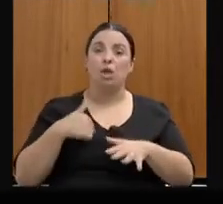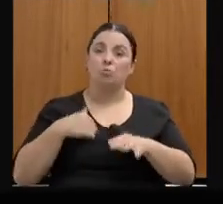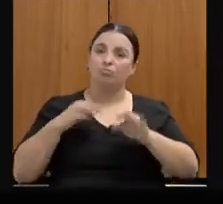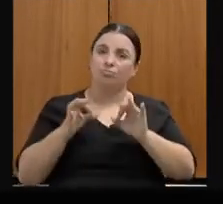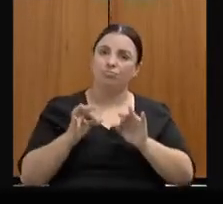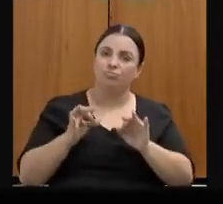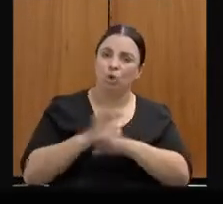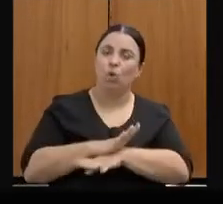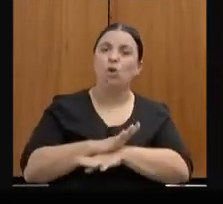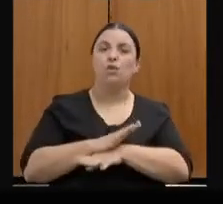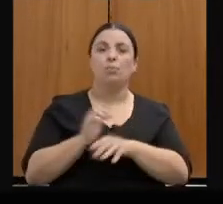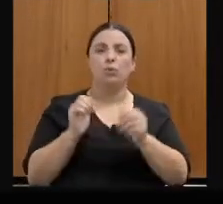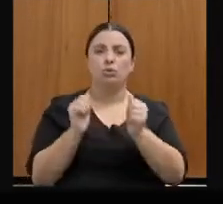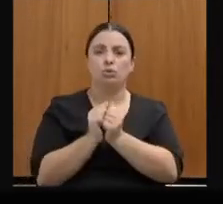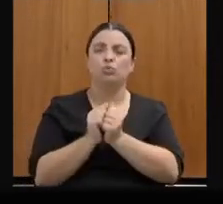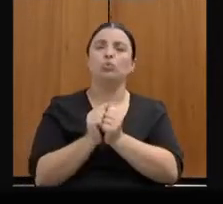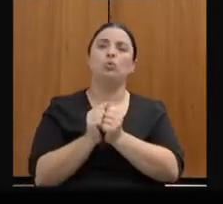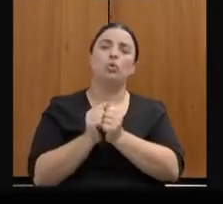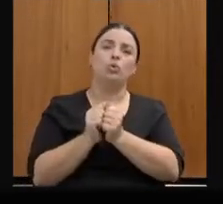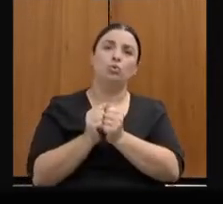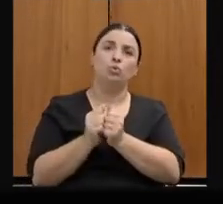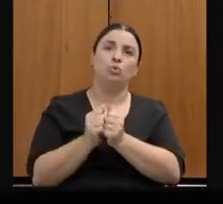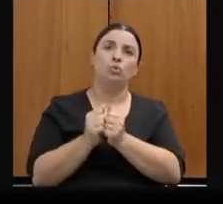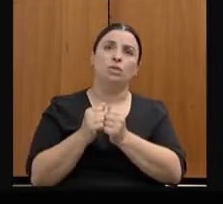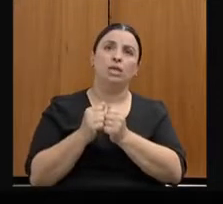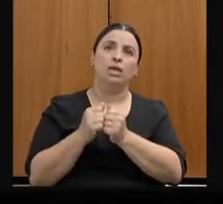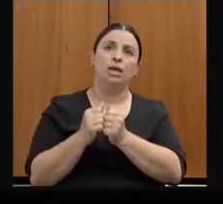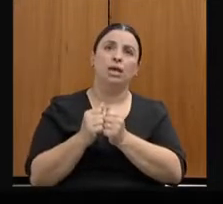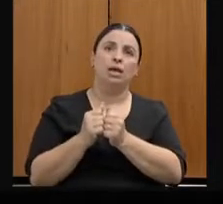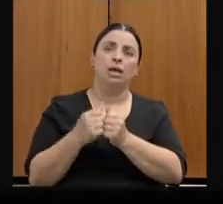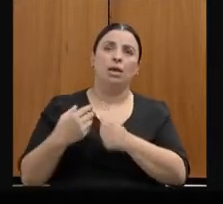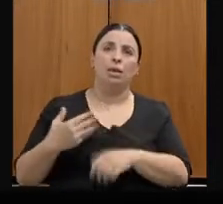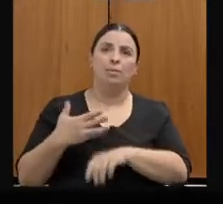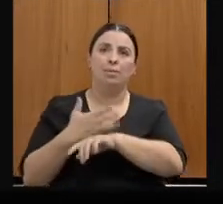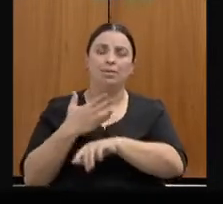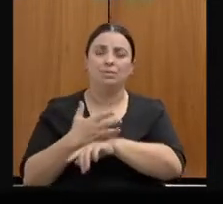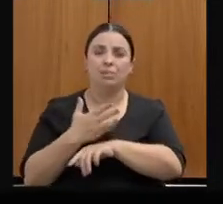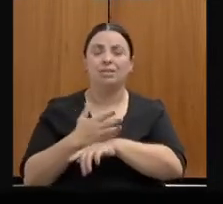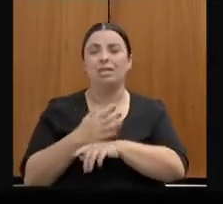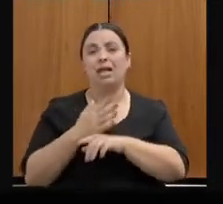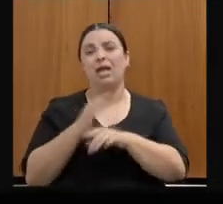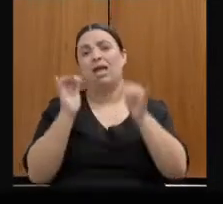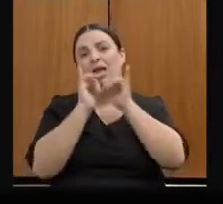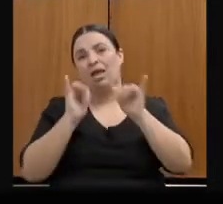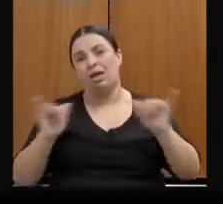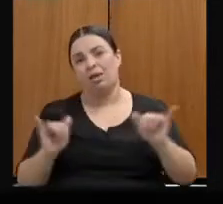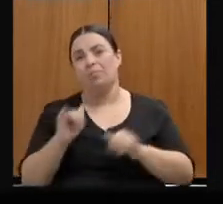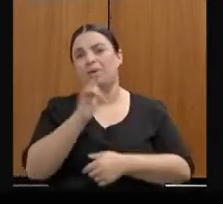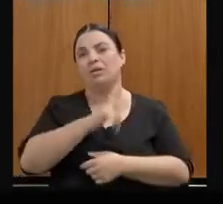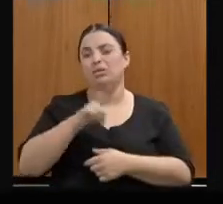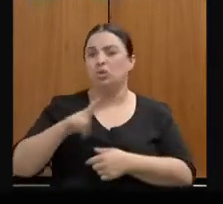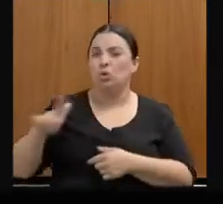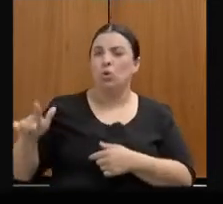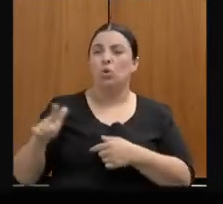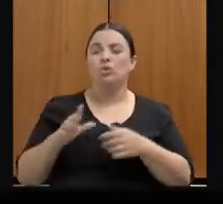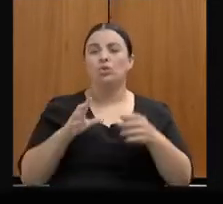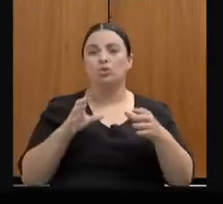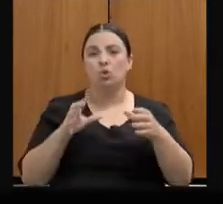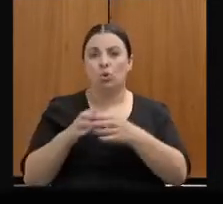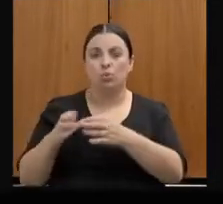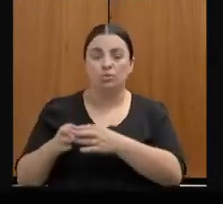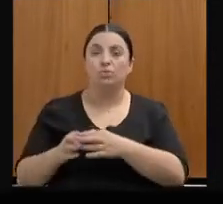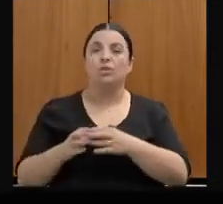como sempre, para participação em campanhas e, da mesma forma, em outras comissões também da